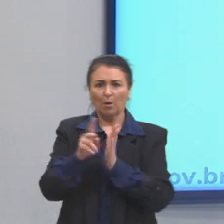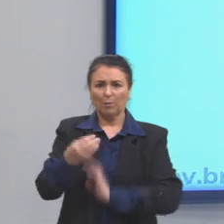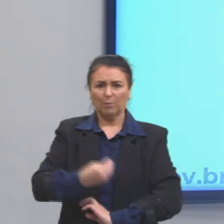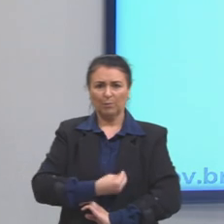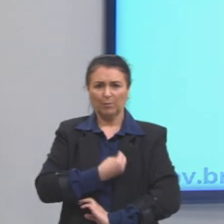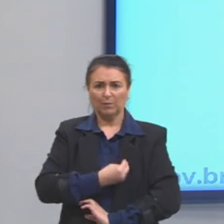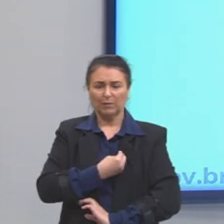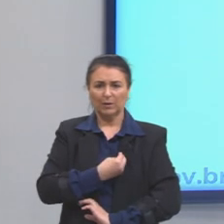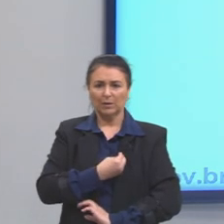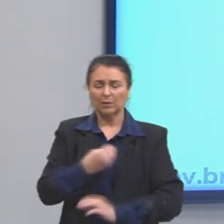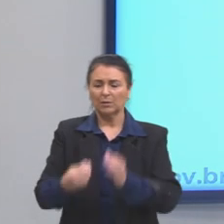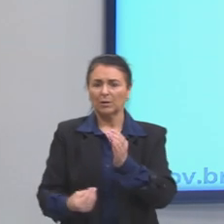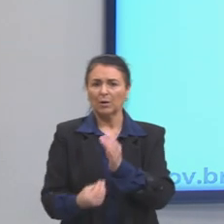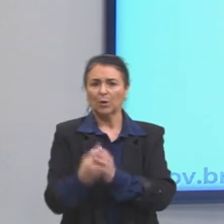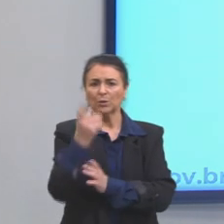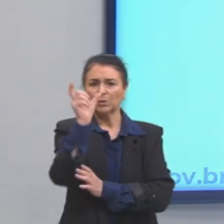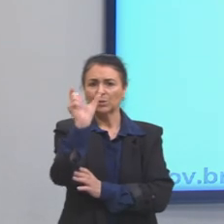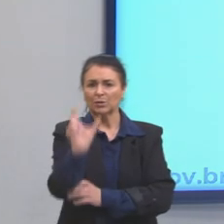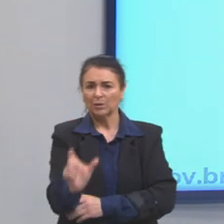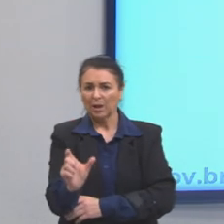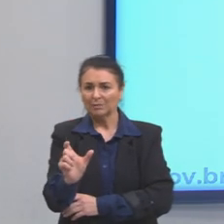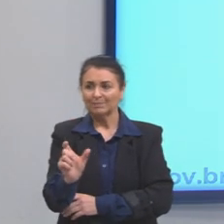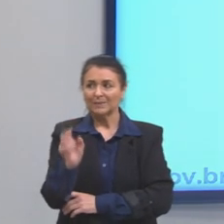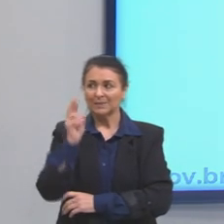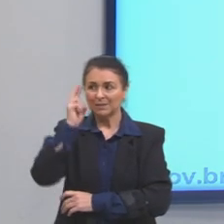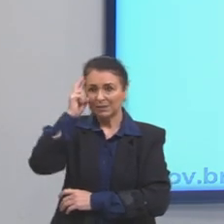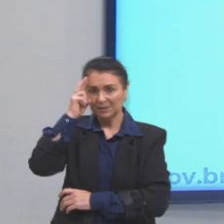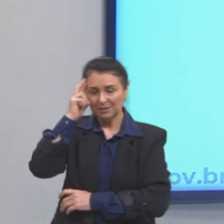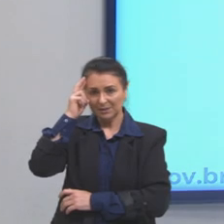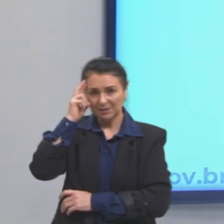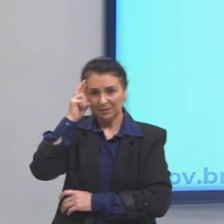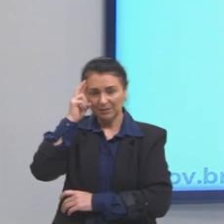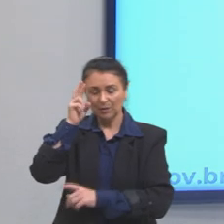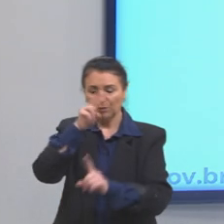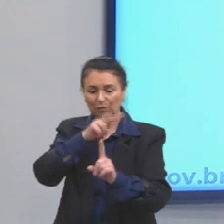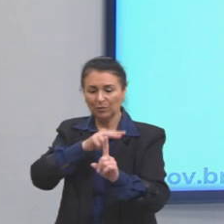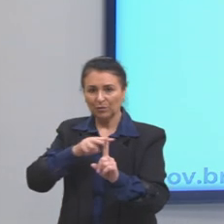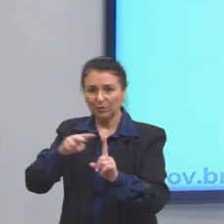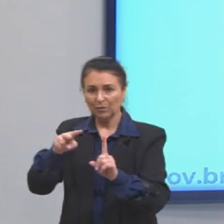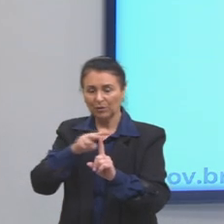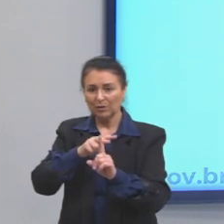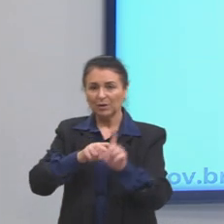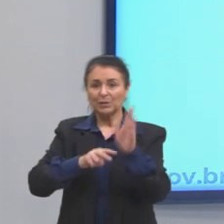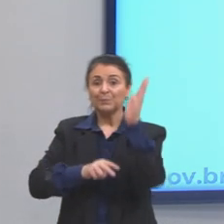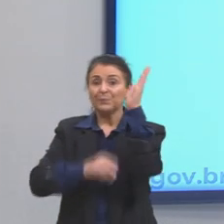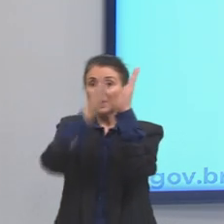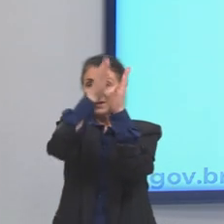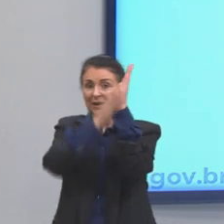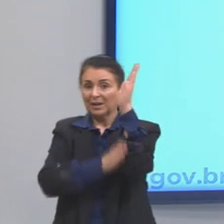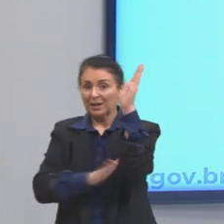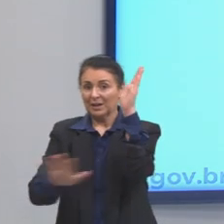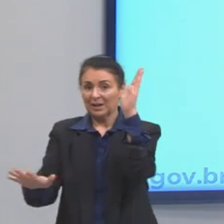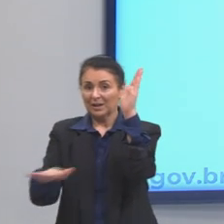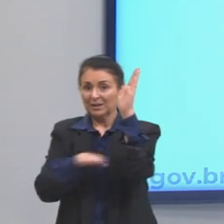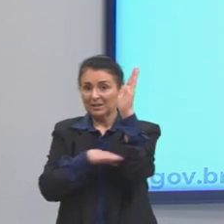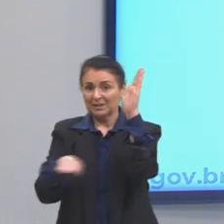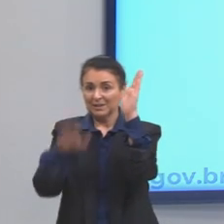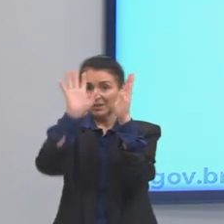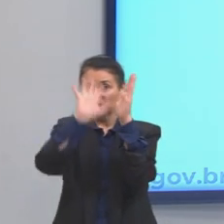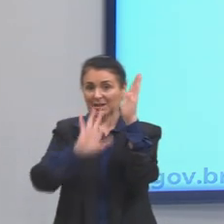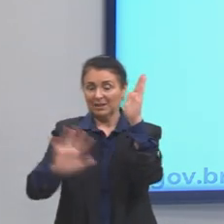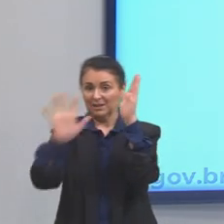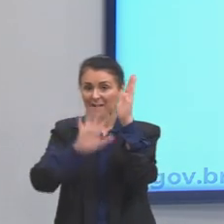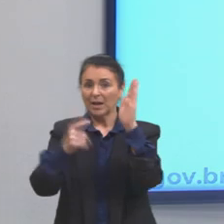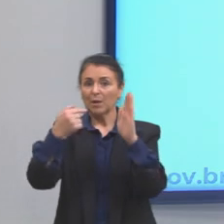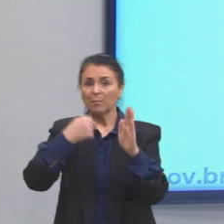origem do indivíduo encontra-se na racionalidade, conforme a perspectiva cartesiana, segundo a qual penso, logo existo. A